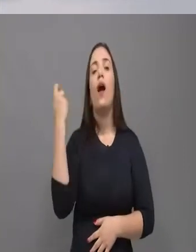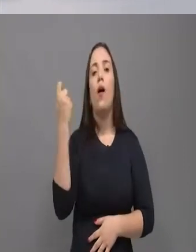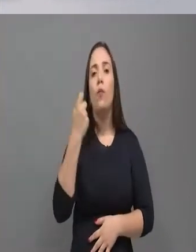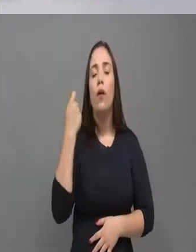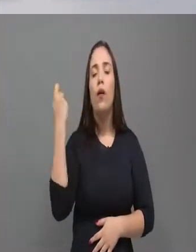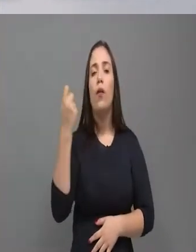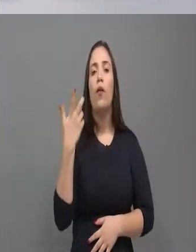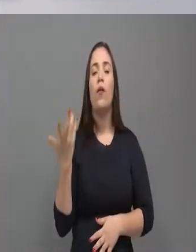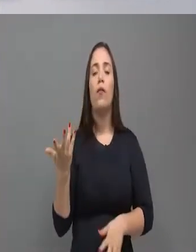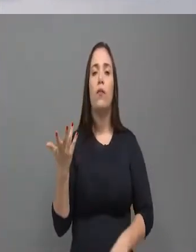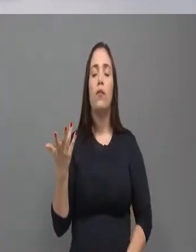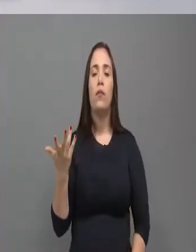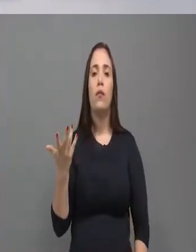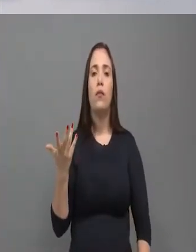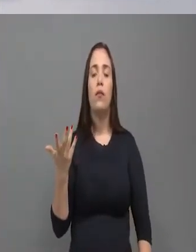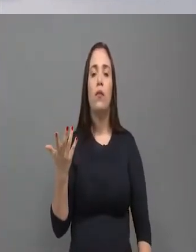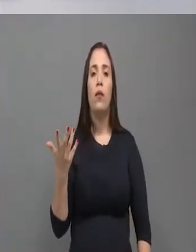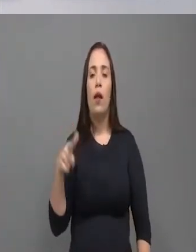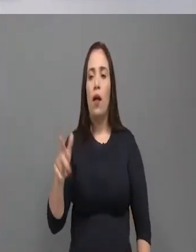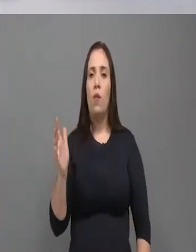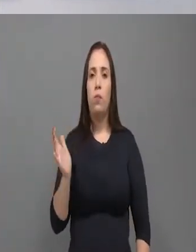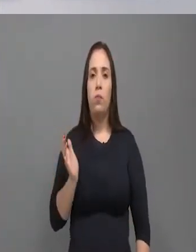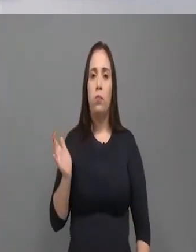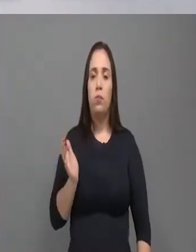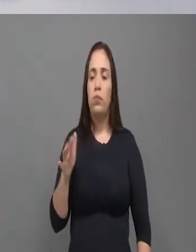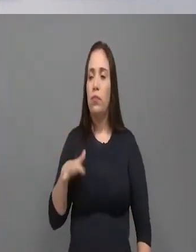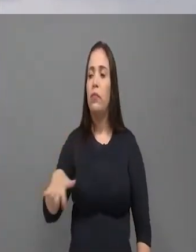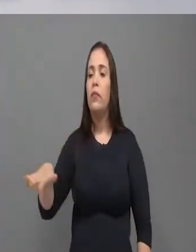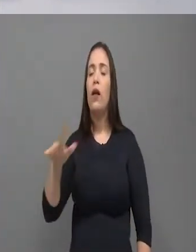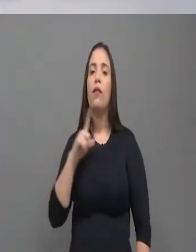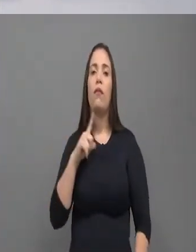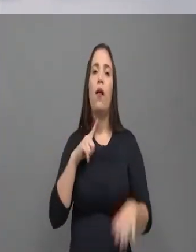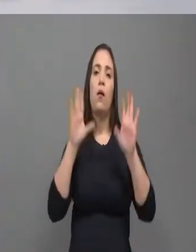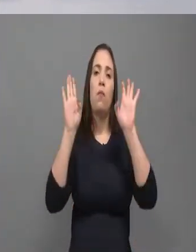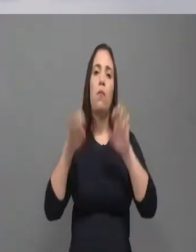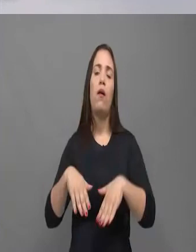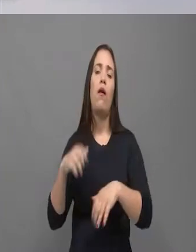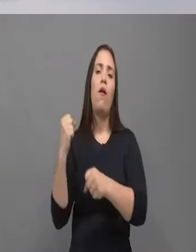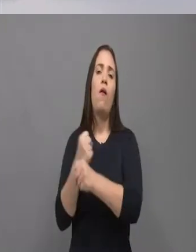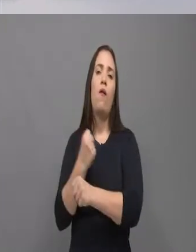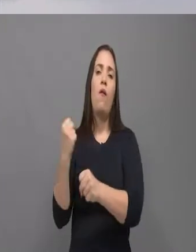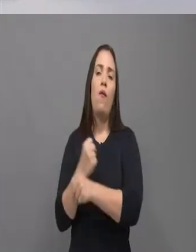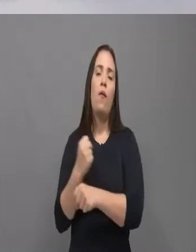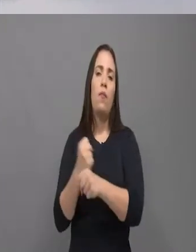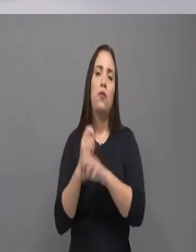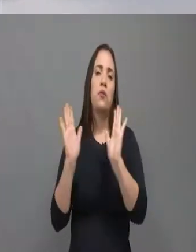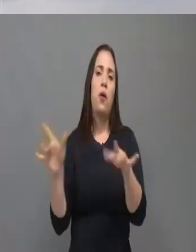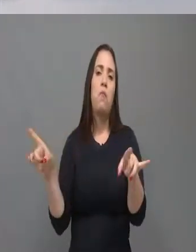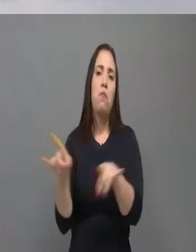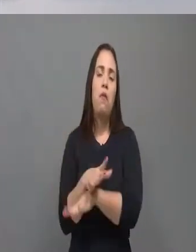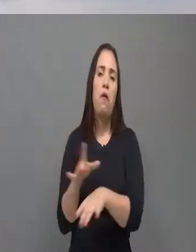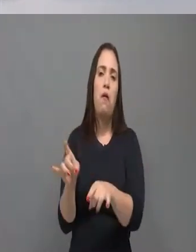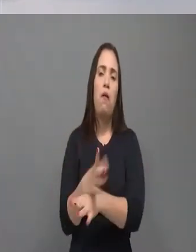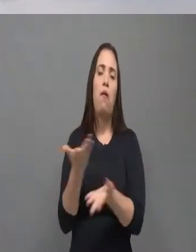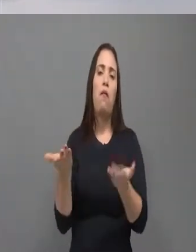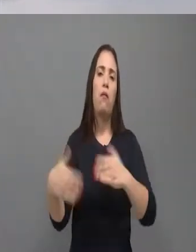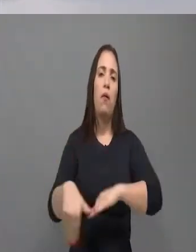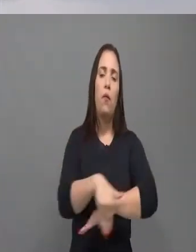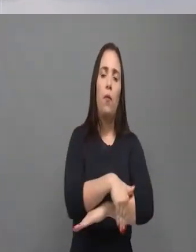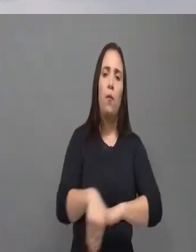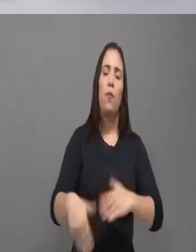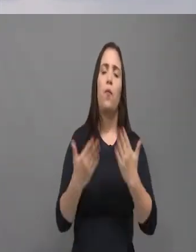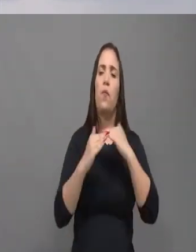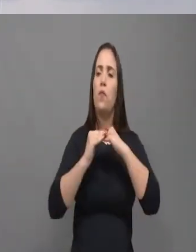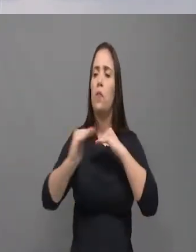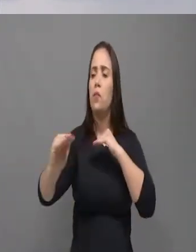que o prefeito Roberto Claudio dê mais uma atenção à parte oeste da cidade e também à cidade como